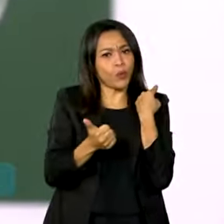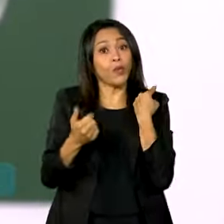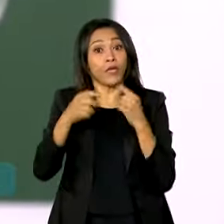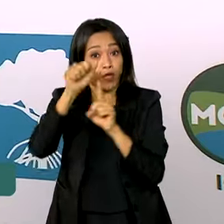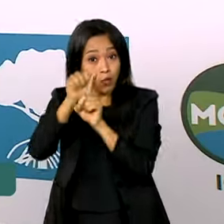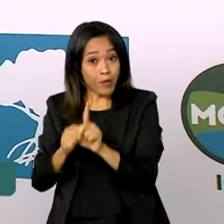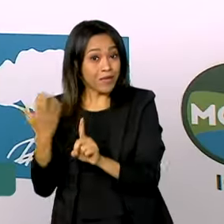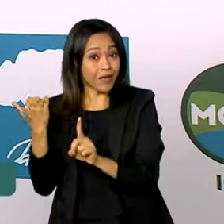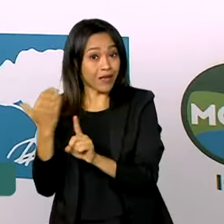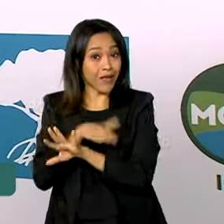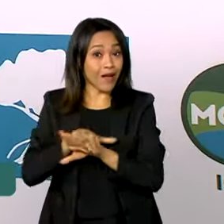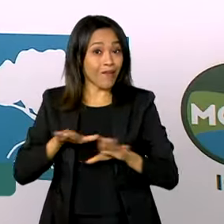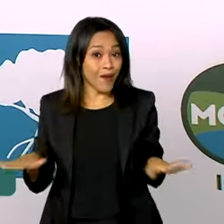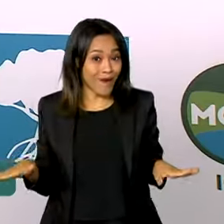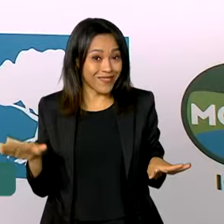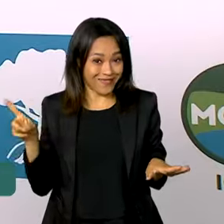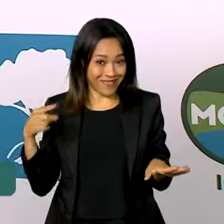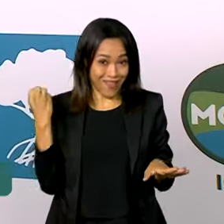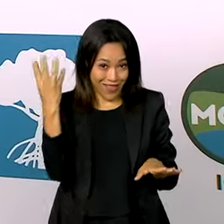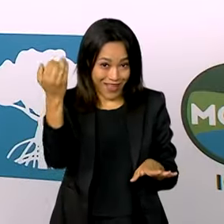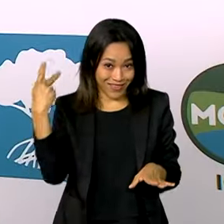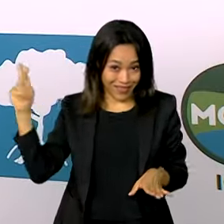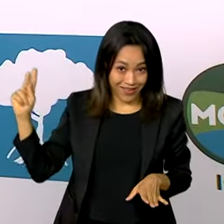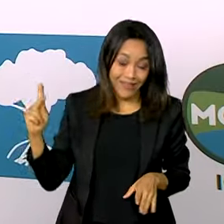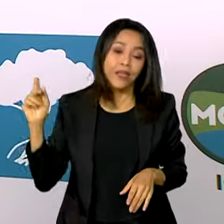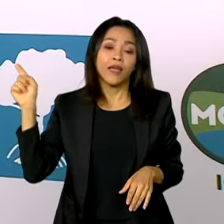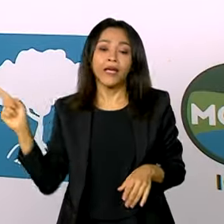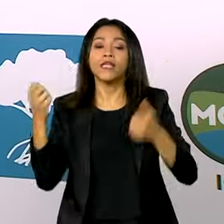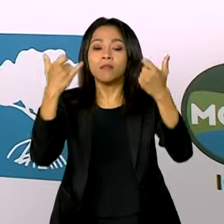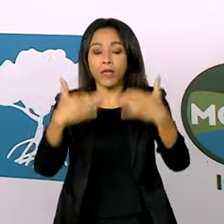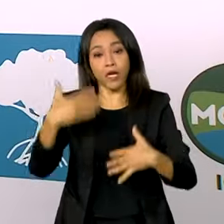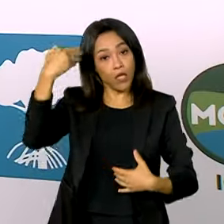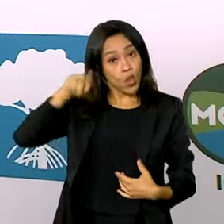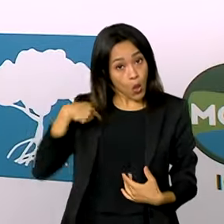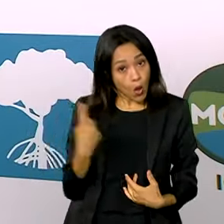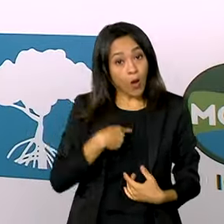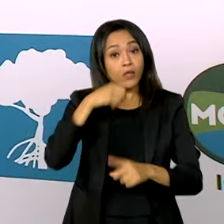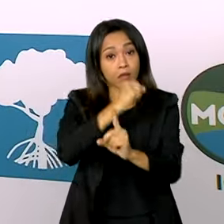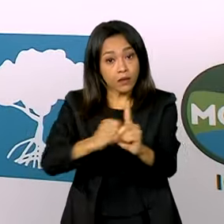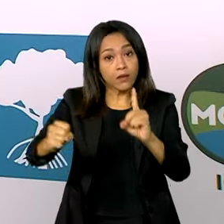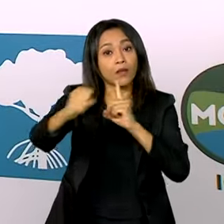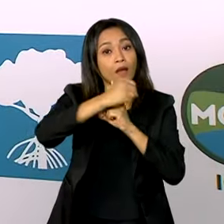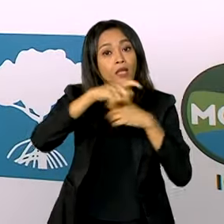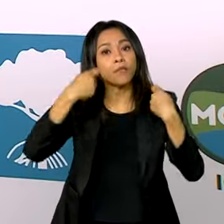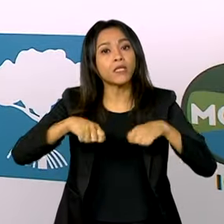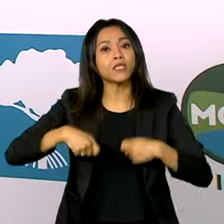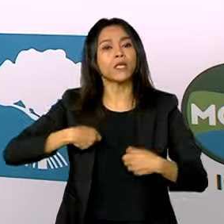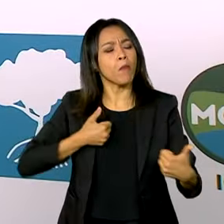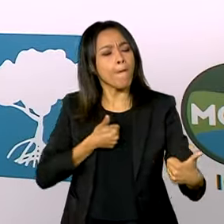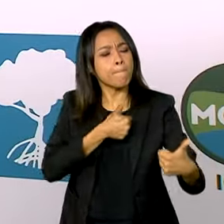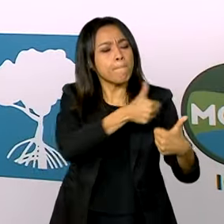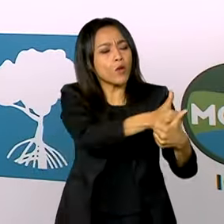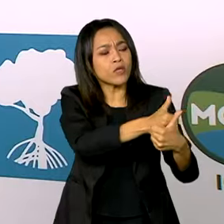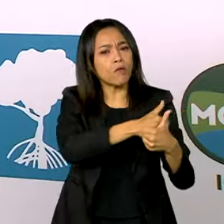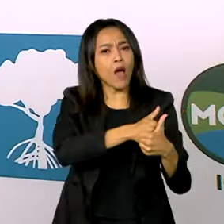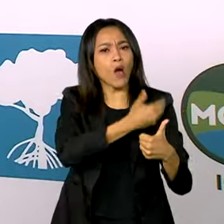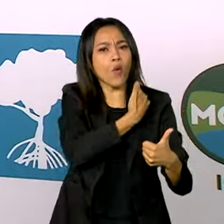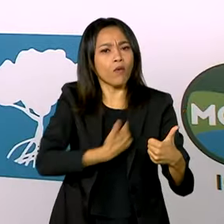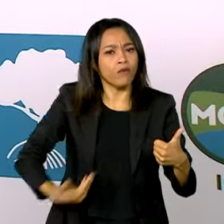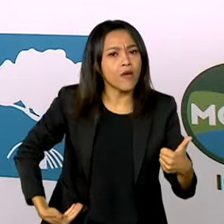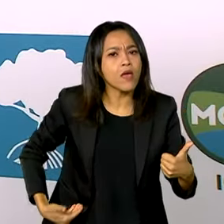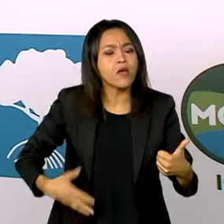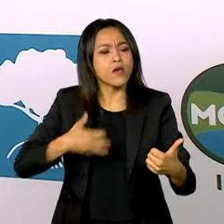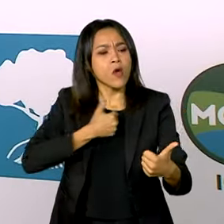passado. Nós como sociedade civil precisamos nos aproximar do poder público, nos aproximar de quem já faz conservação,